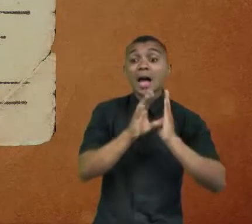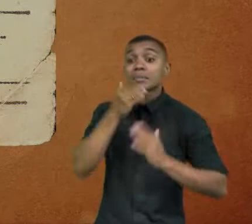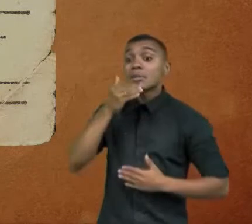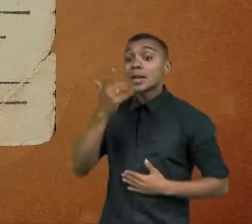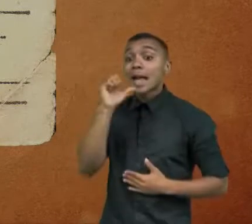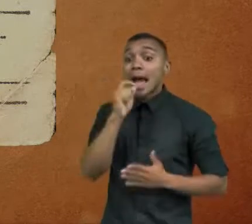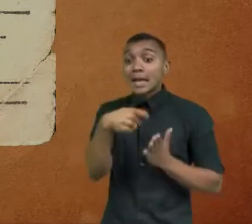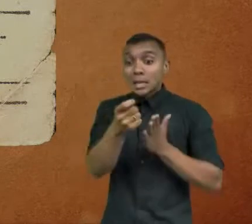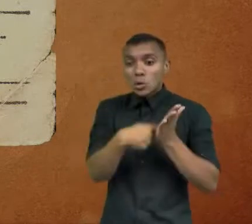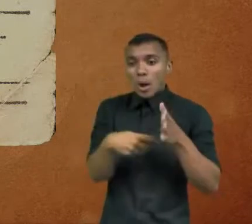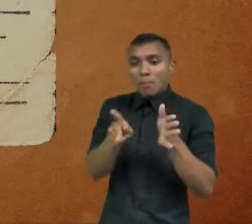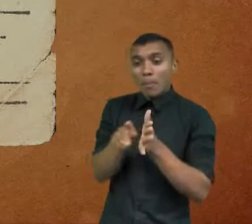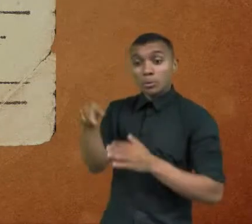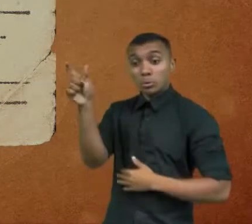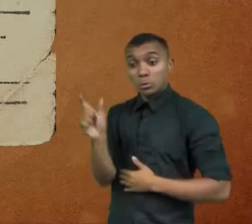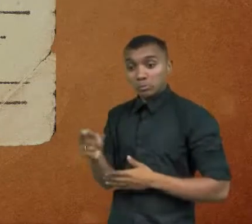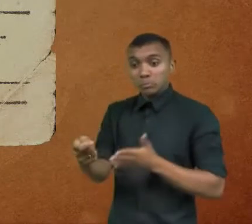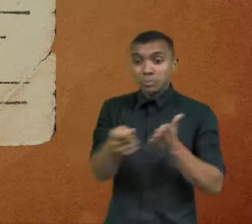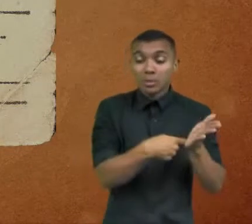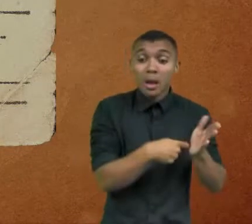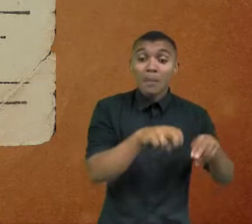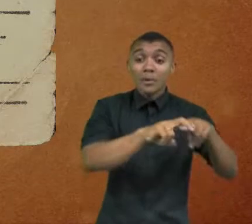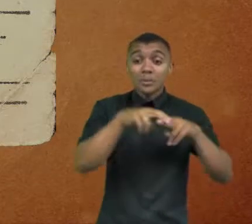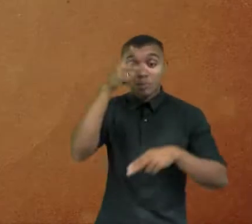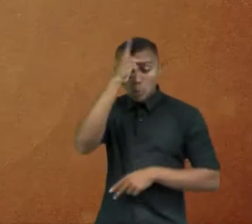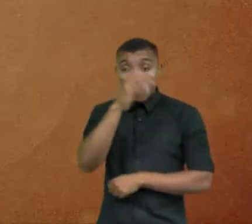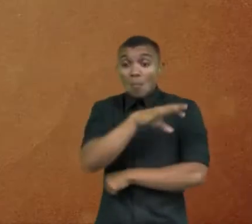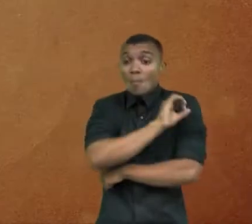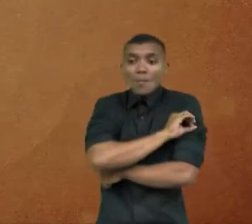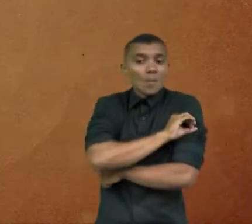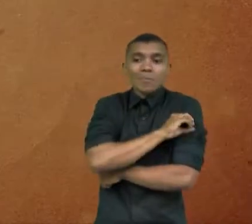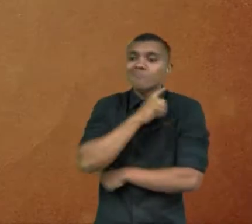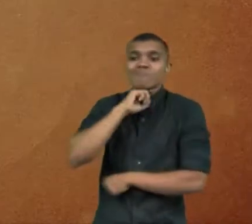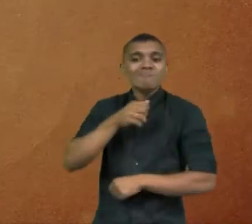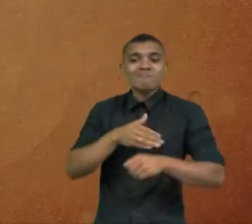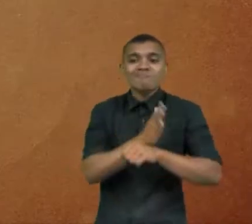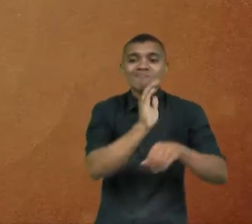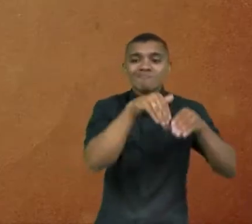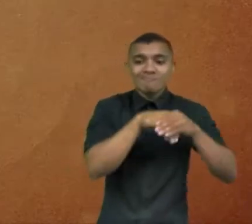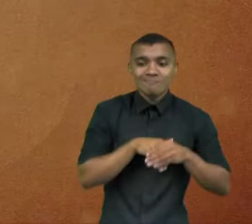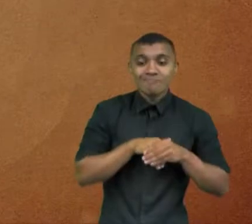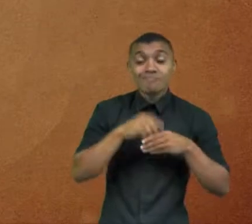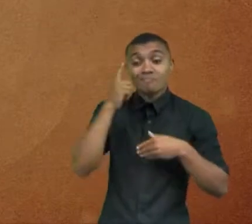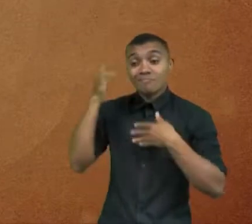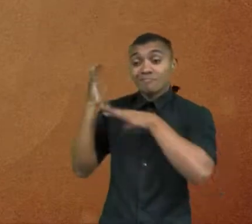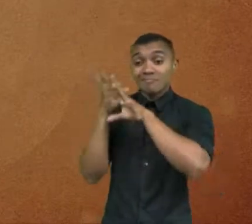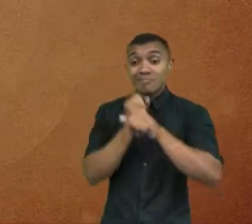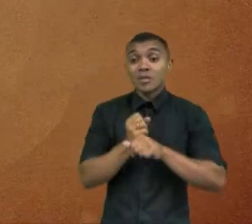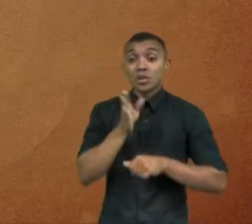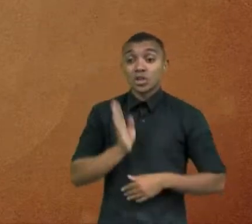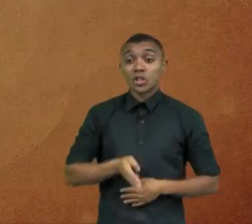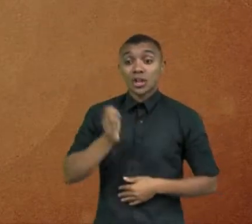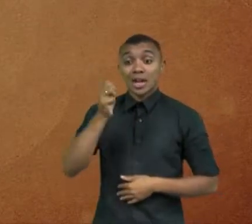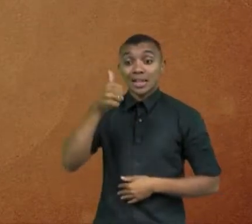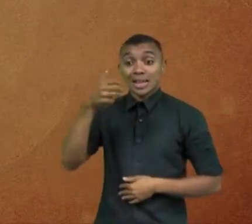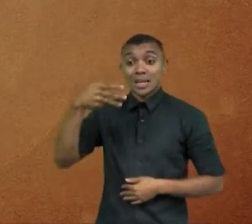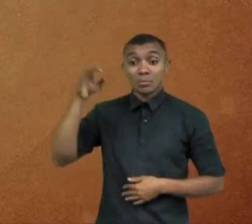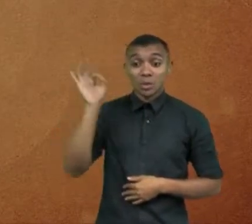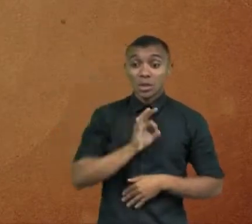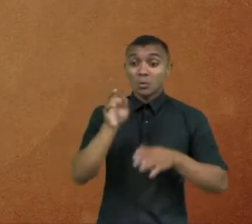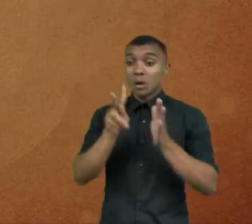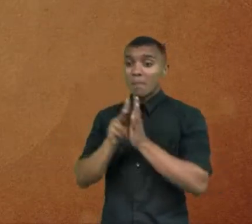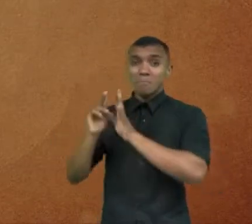eleitor, impedindo analfabetos de participar do pleito. O eleitorado, que representava 13% da população,